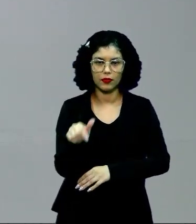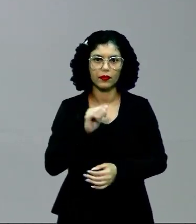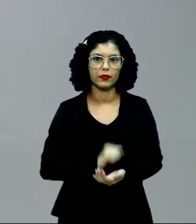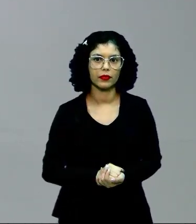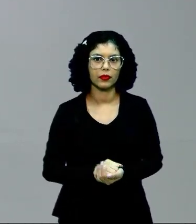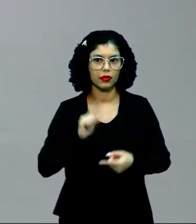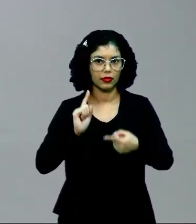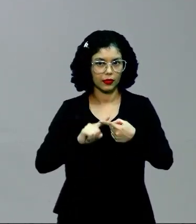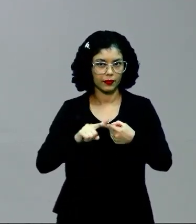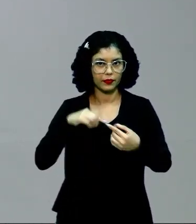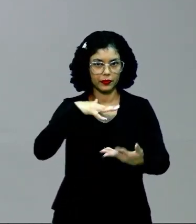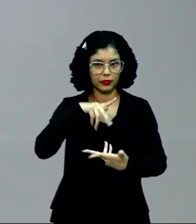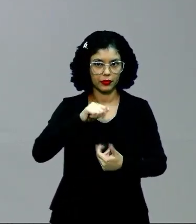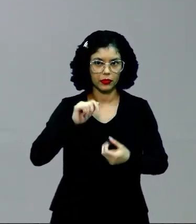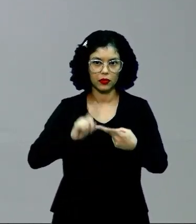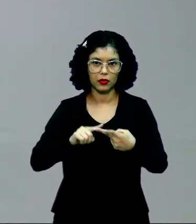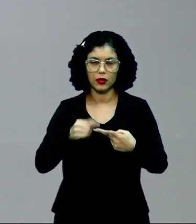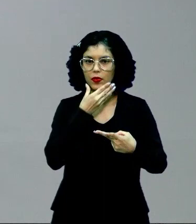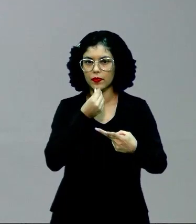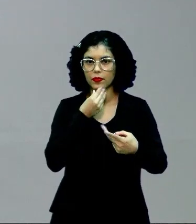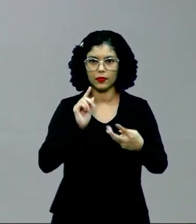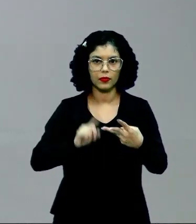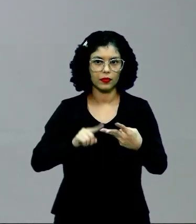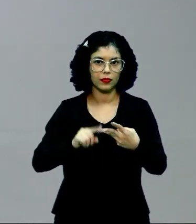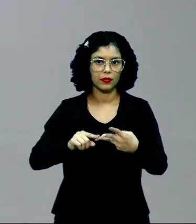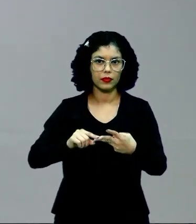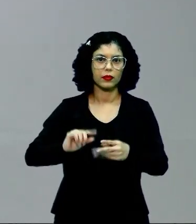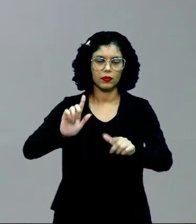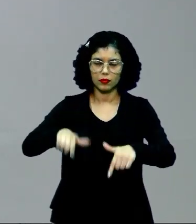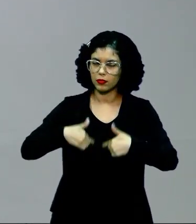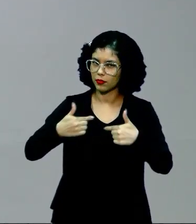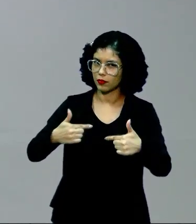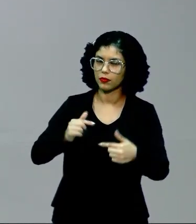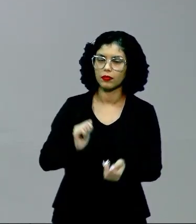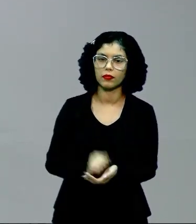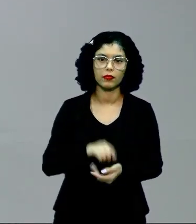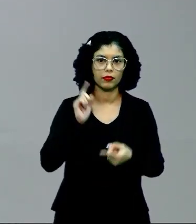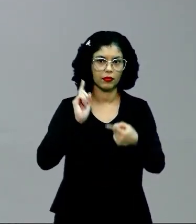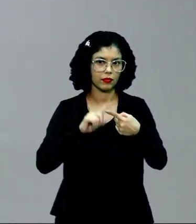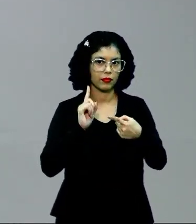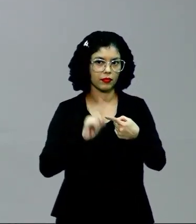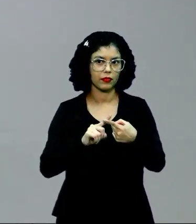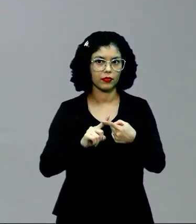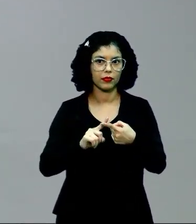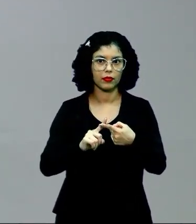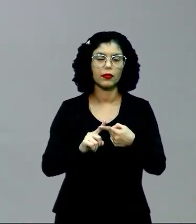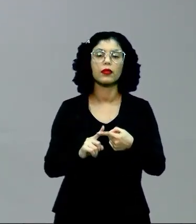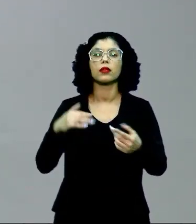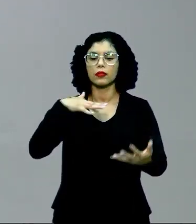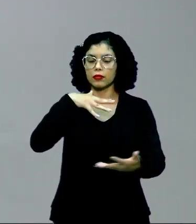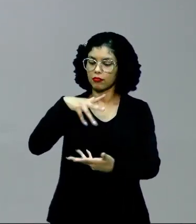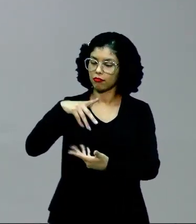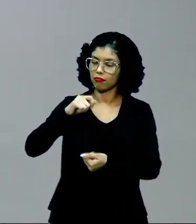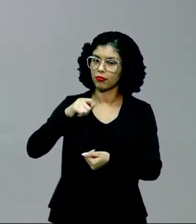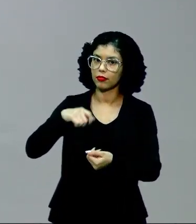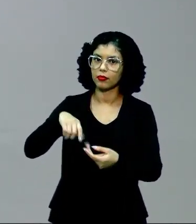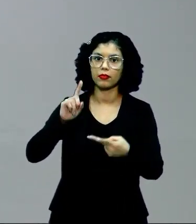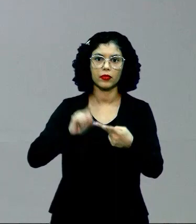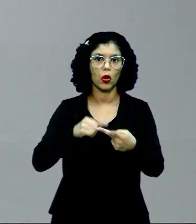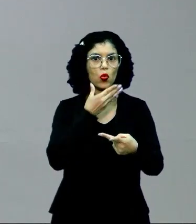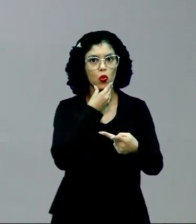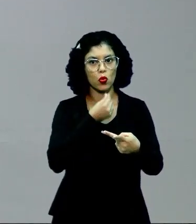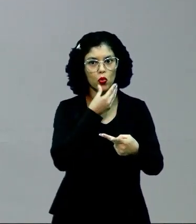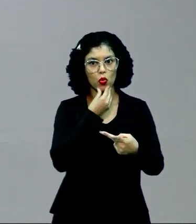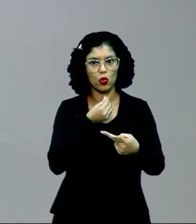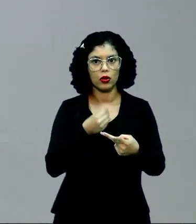mais uma vez, a terra, o homem e a luta. Na primeira, o meio, a terra, o homem,